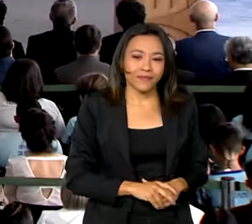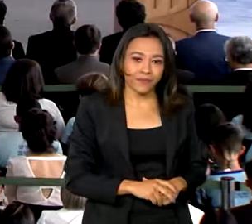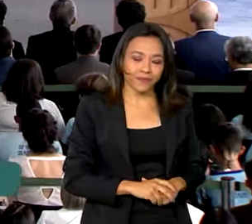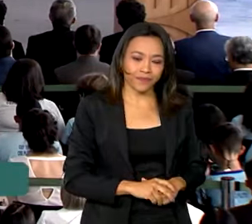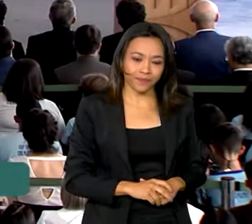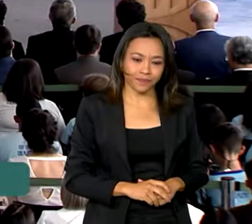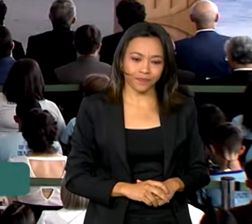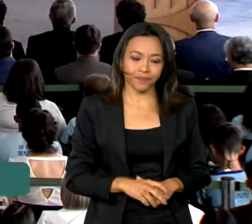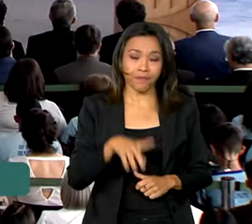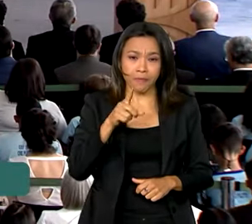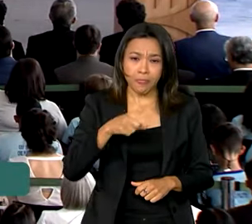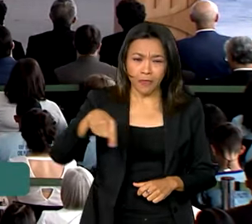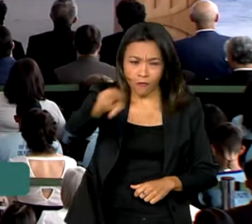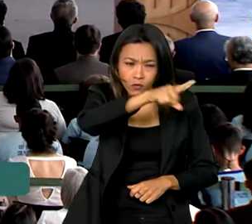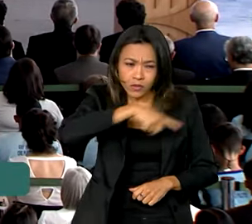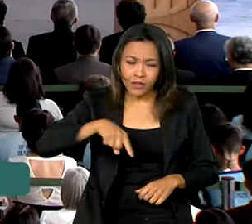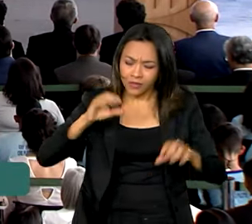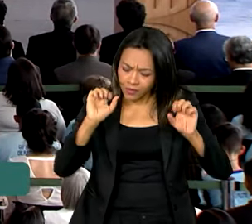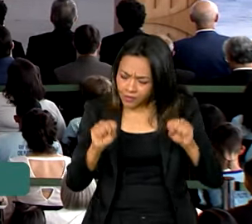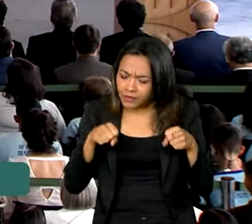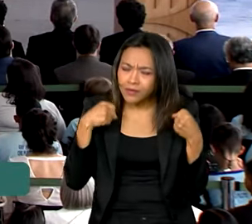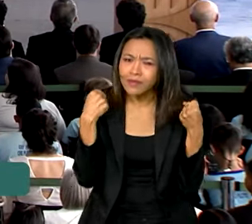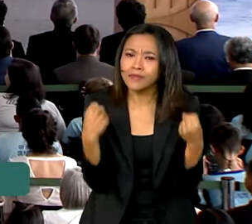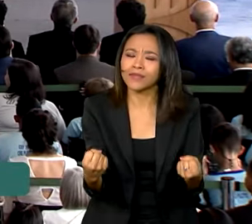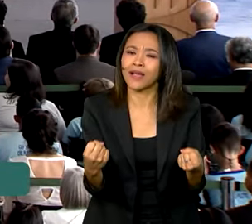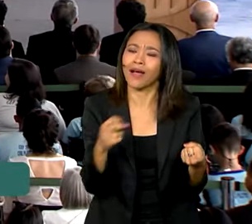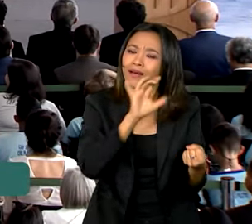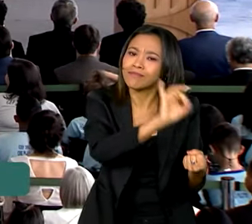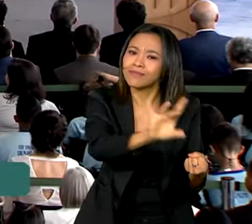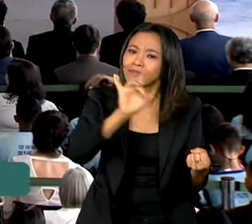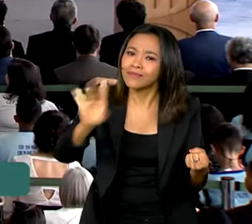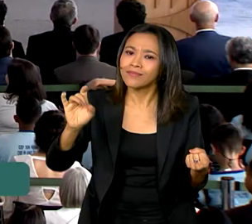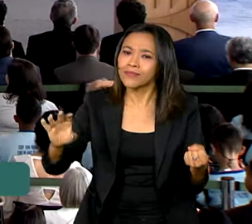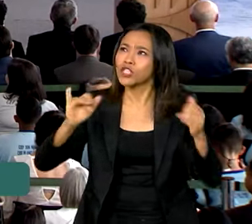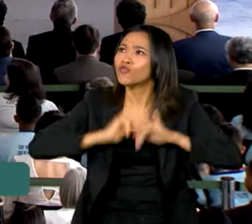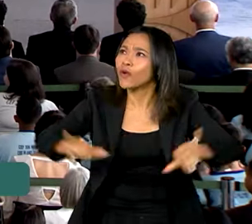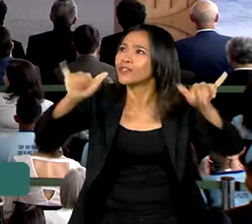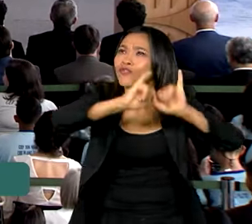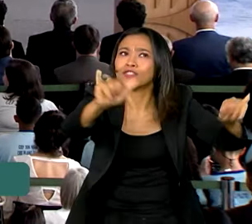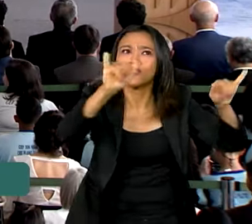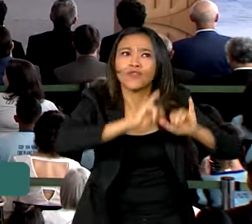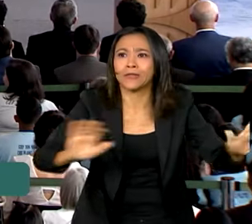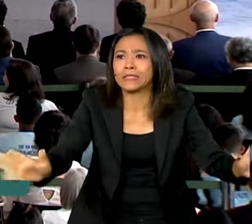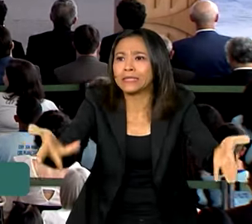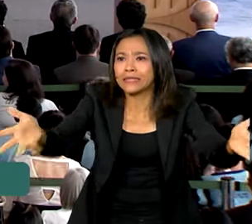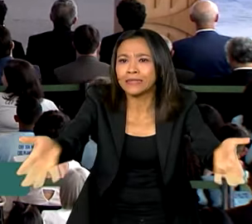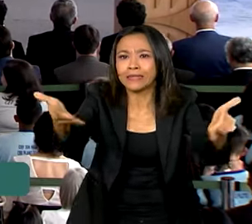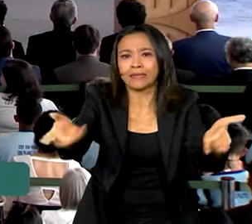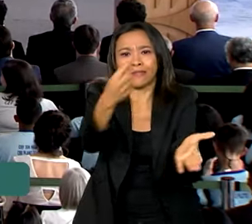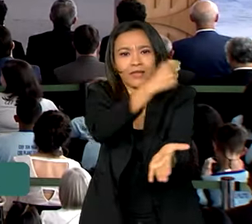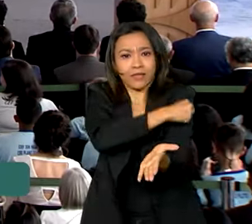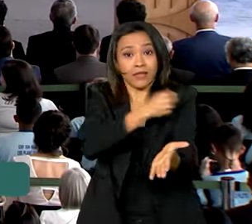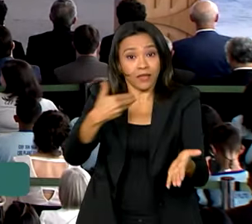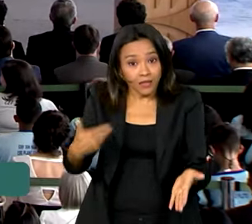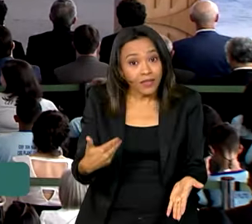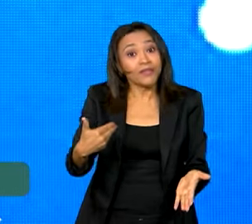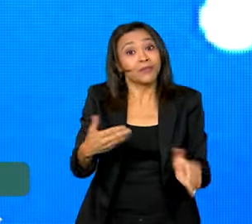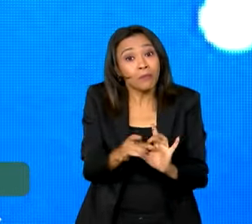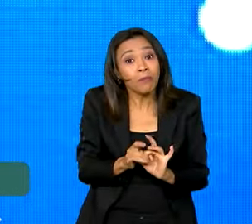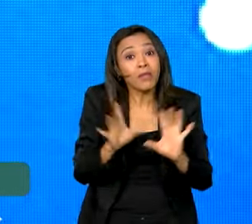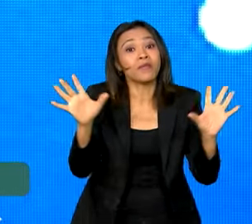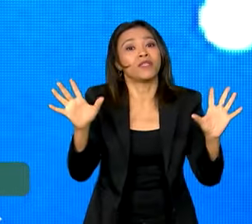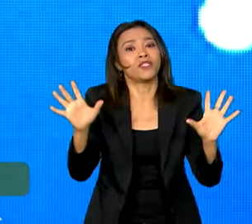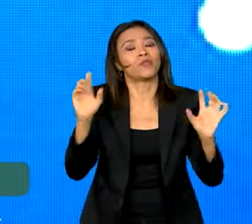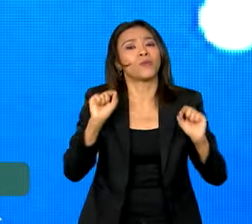A dedicação de cada pessoa num grande movimento nacional é que vai permitir não só um